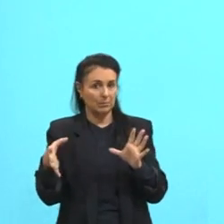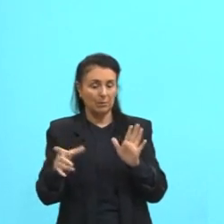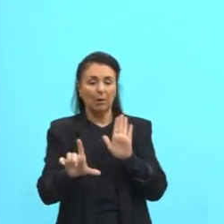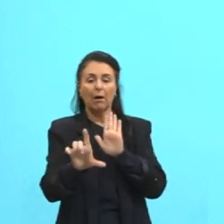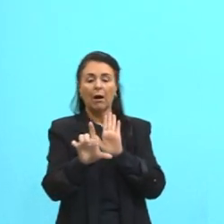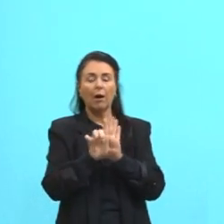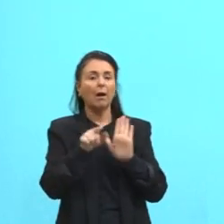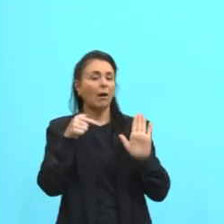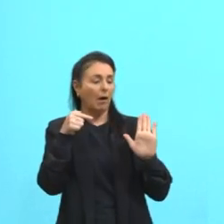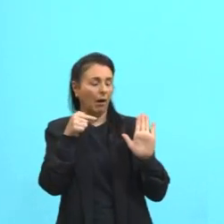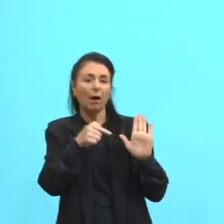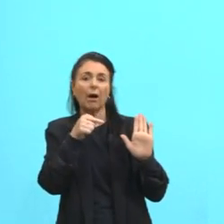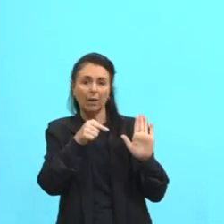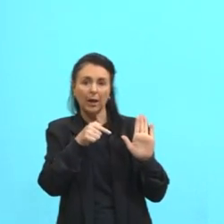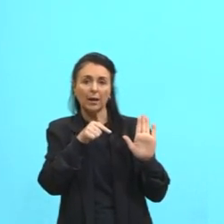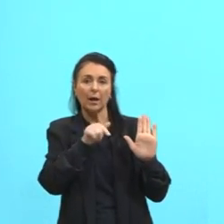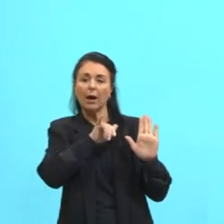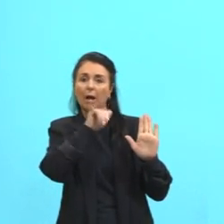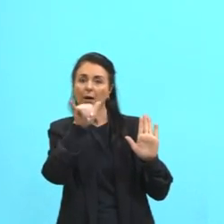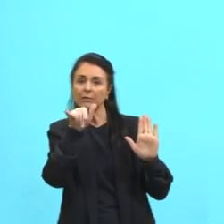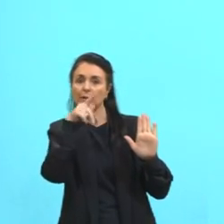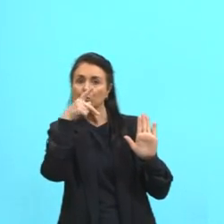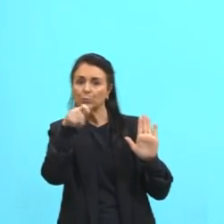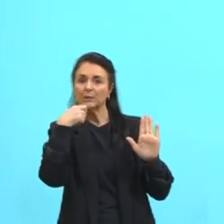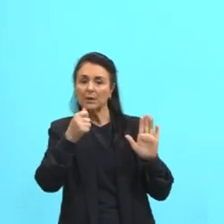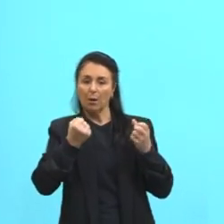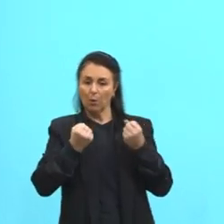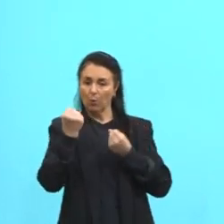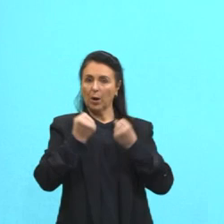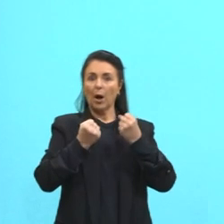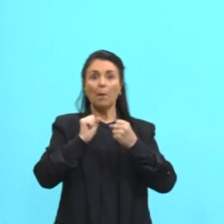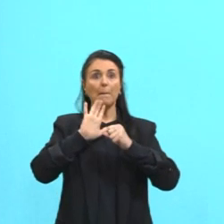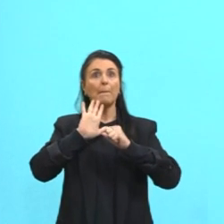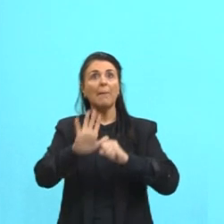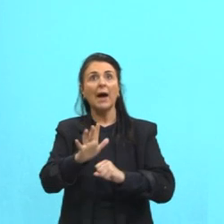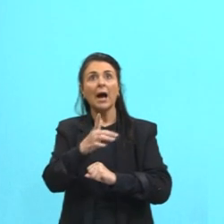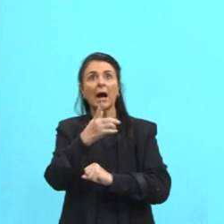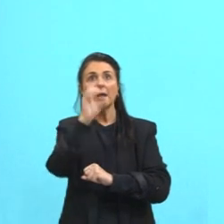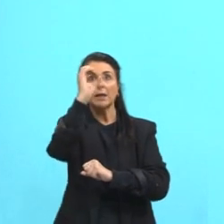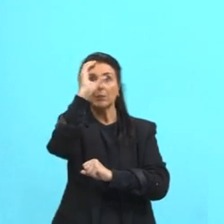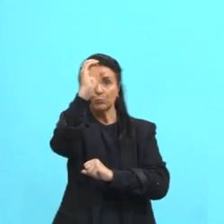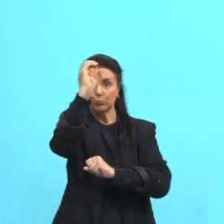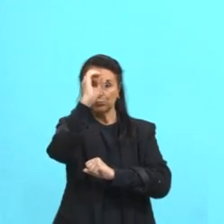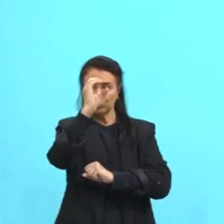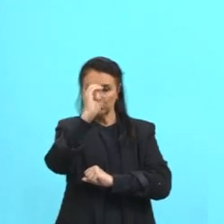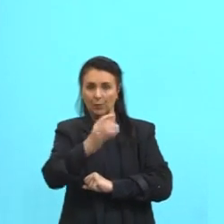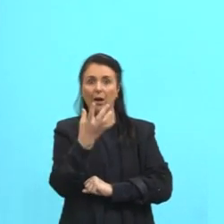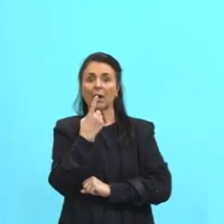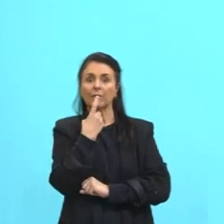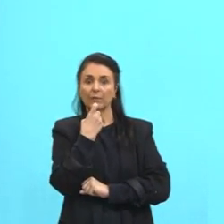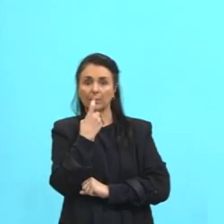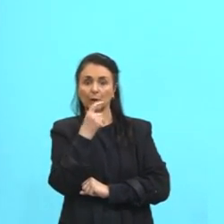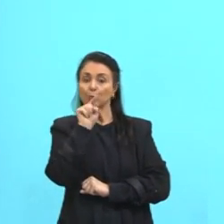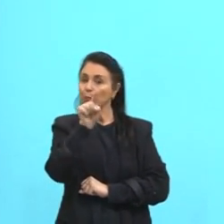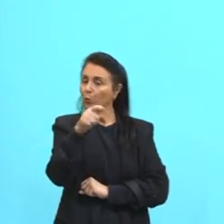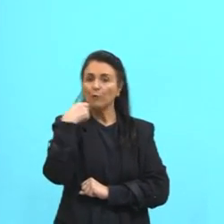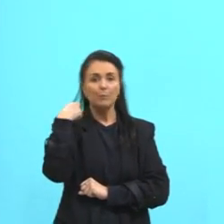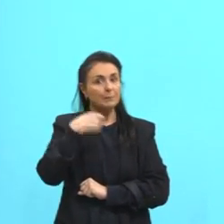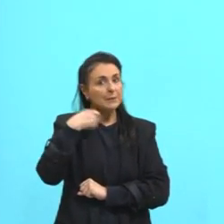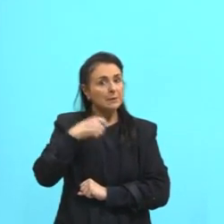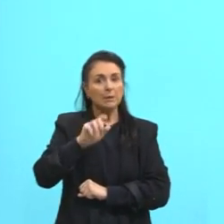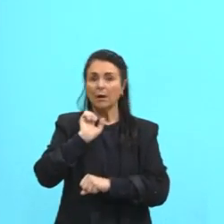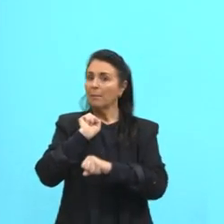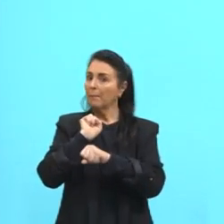diz que você deve parar no sinal vermelho, você deve parar no sinal vermelho. Se você ultrapassar o sinal